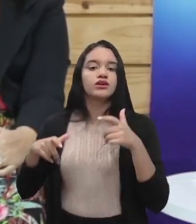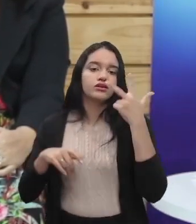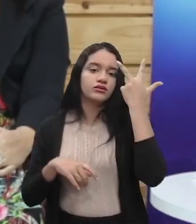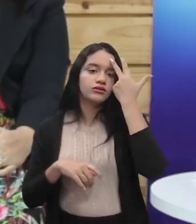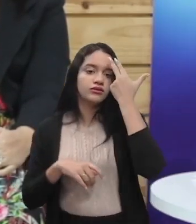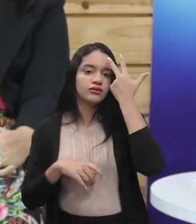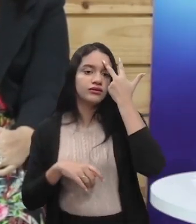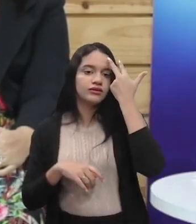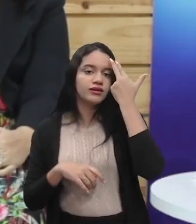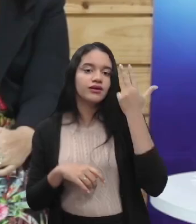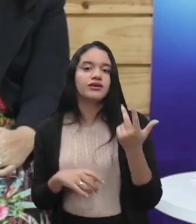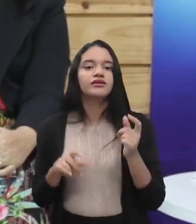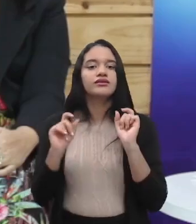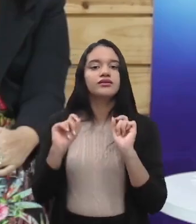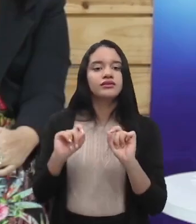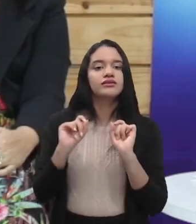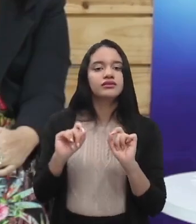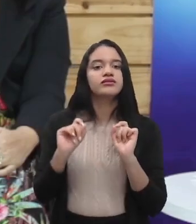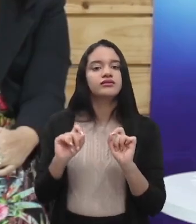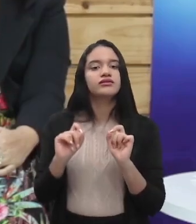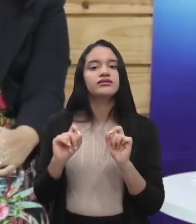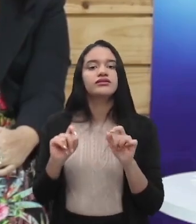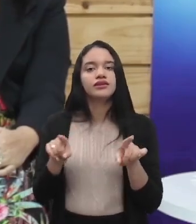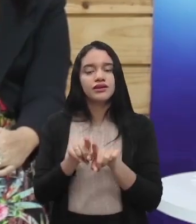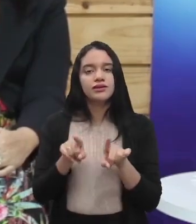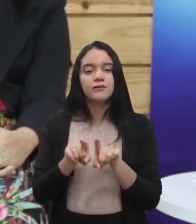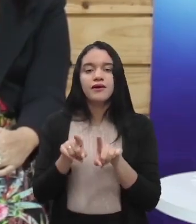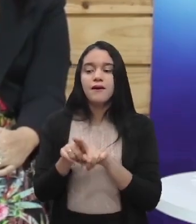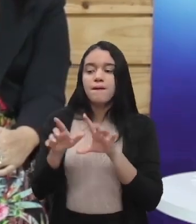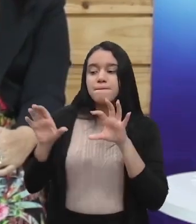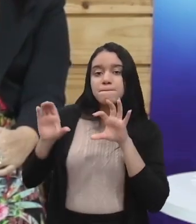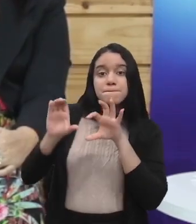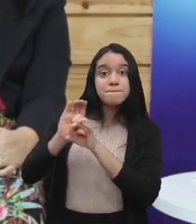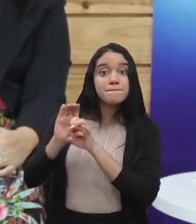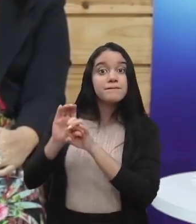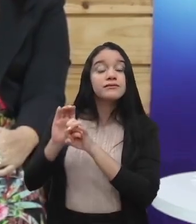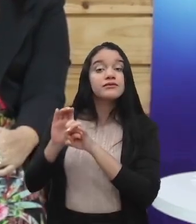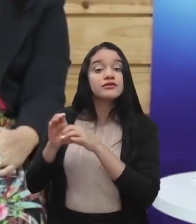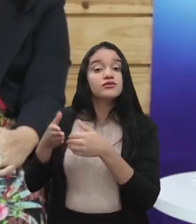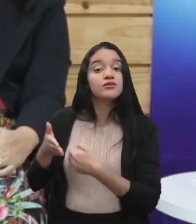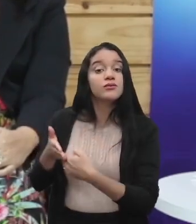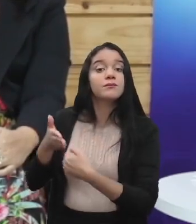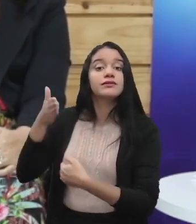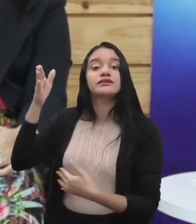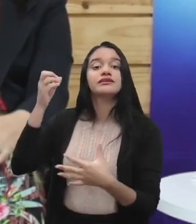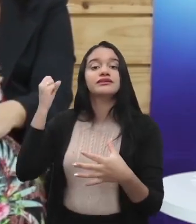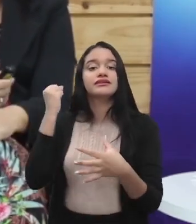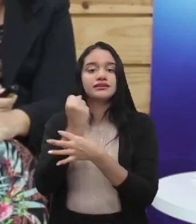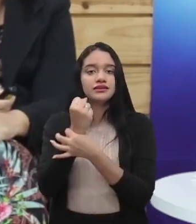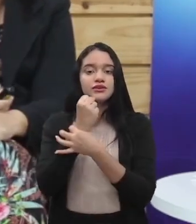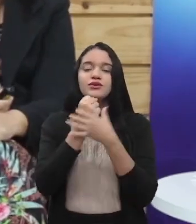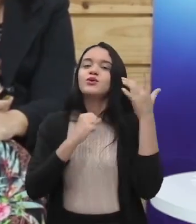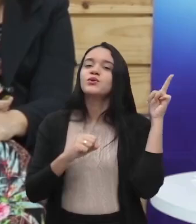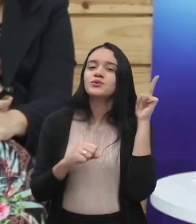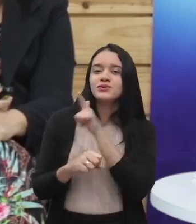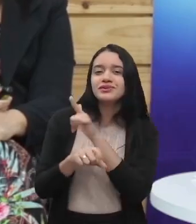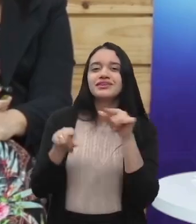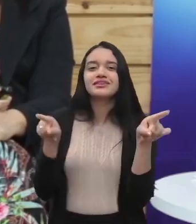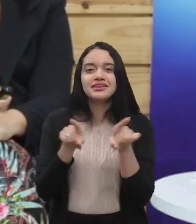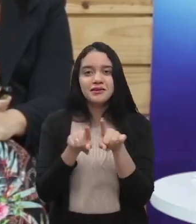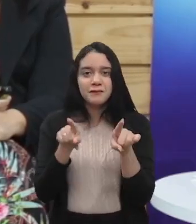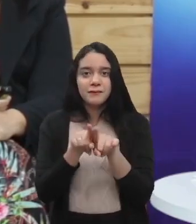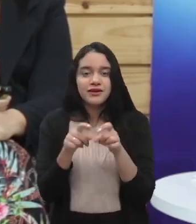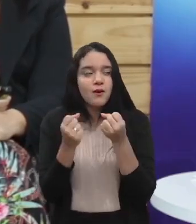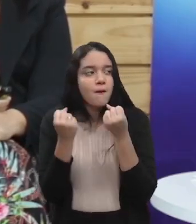um ponto de aço preso em uma parede bastante segura que consiga suportar tanto o peso do